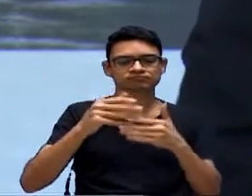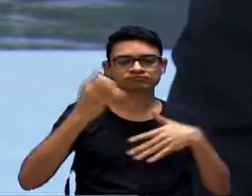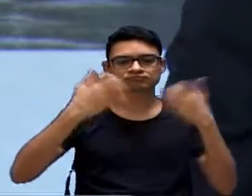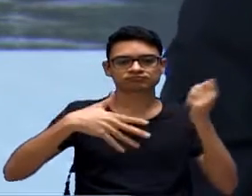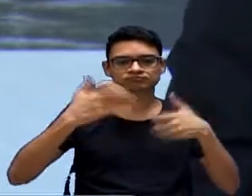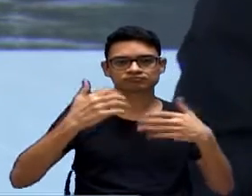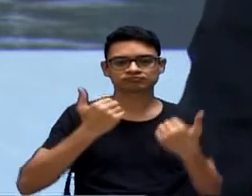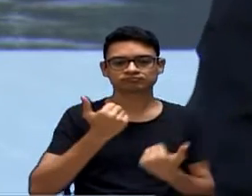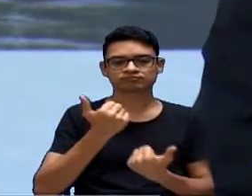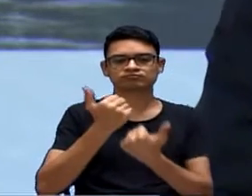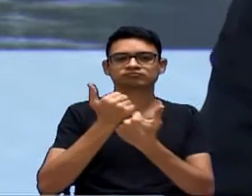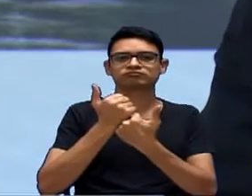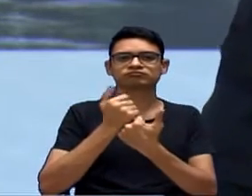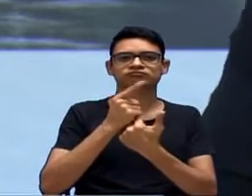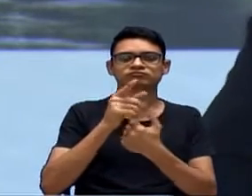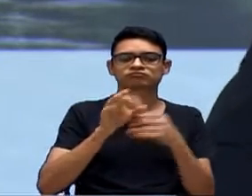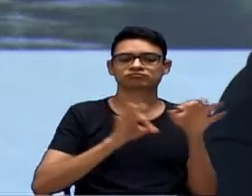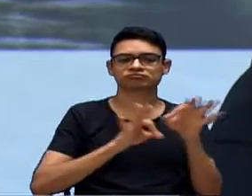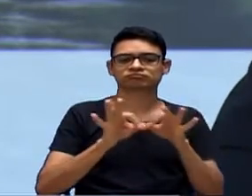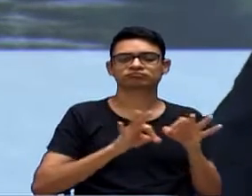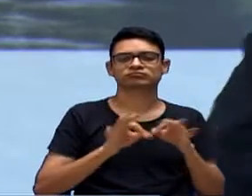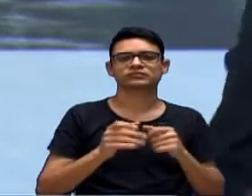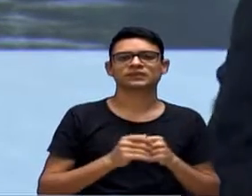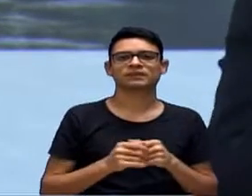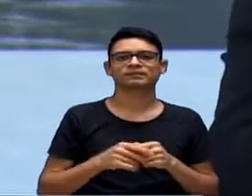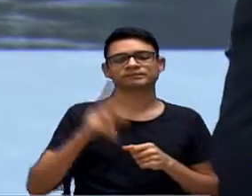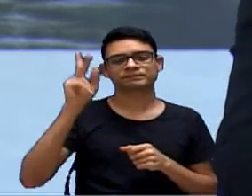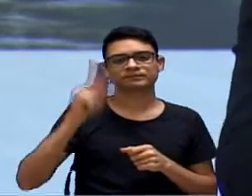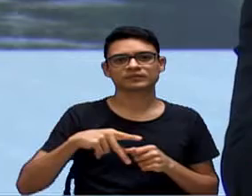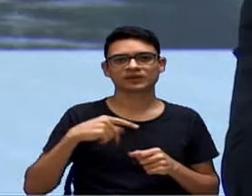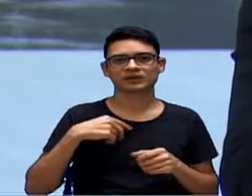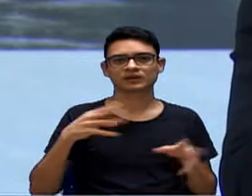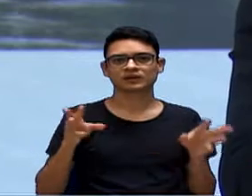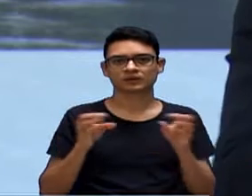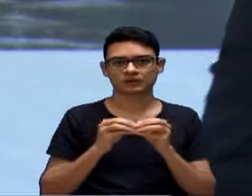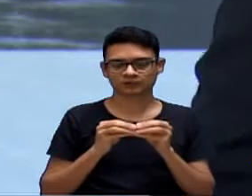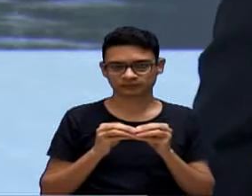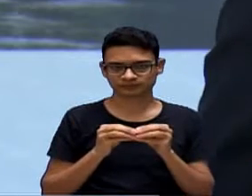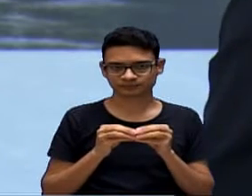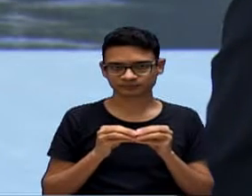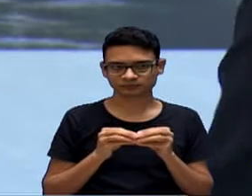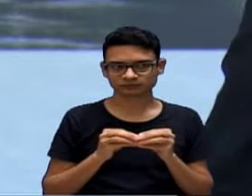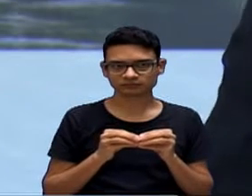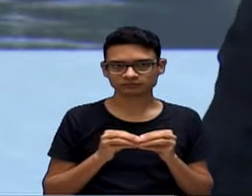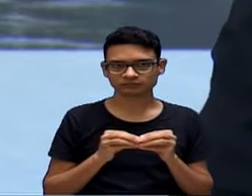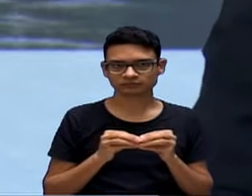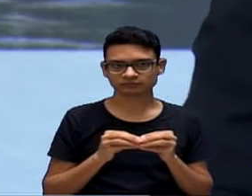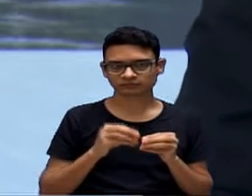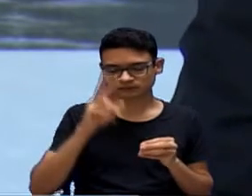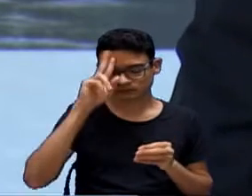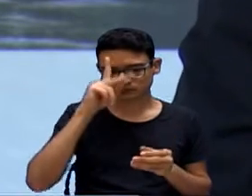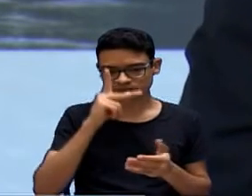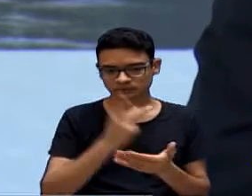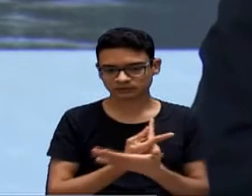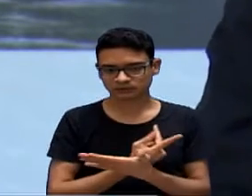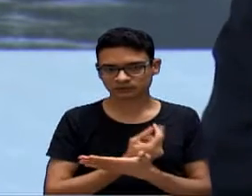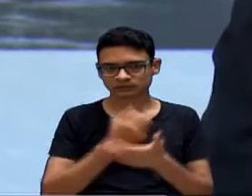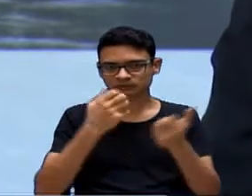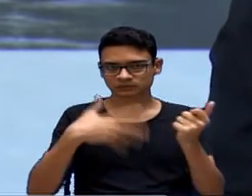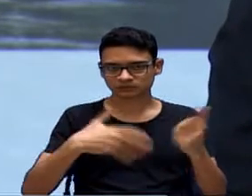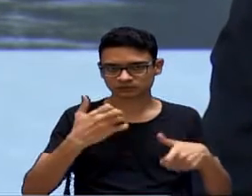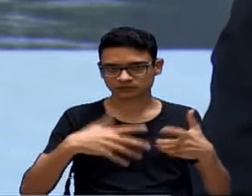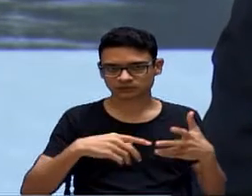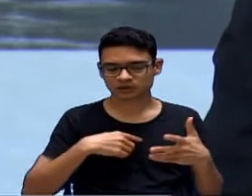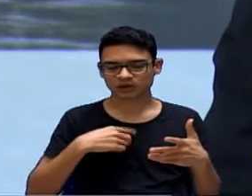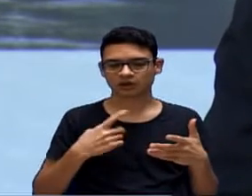dão total apoio a esse projeto. Seu presidente, eu quero fazer uma correção. Eu falei no uso aqui da tribuna